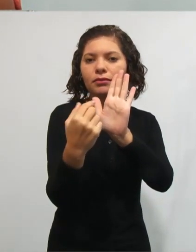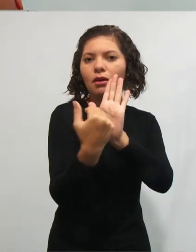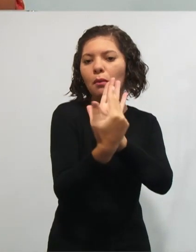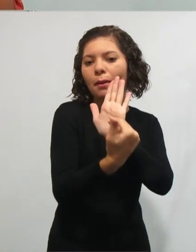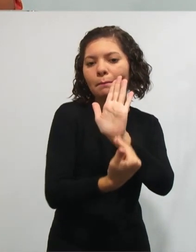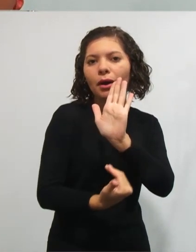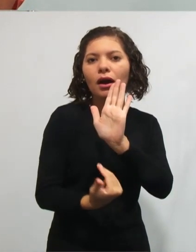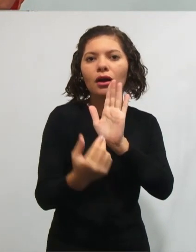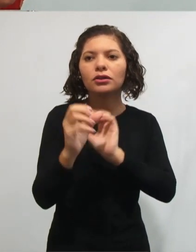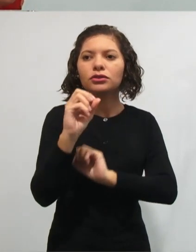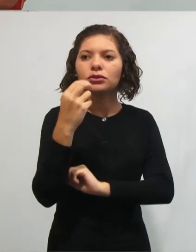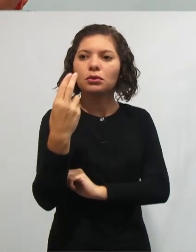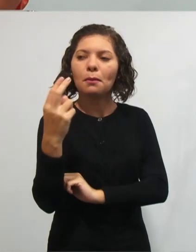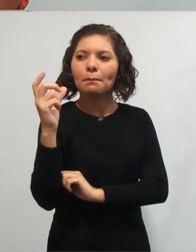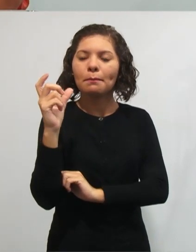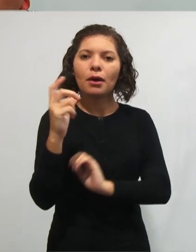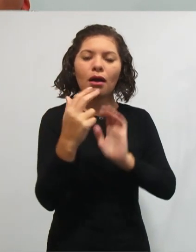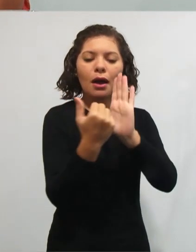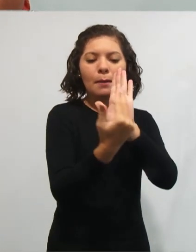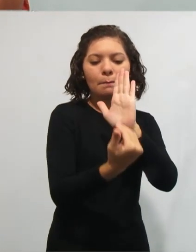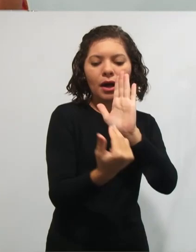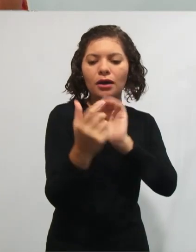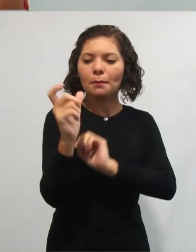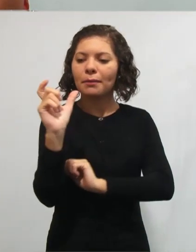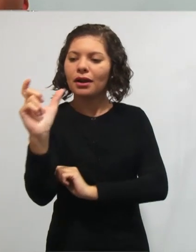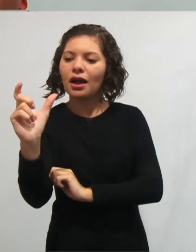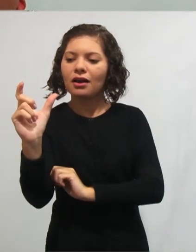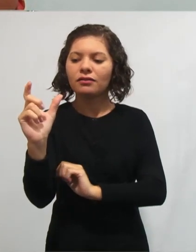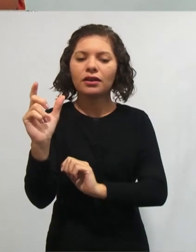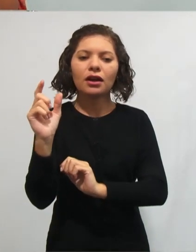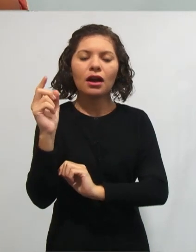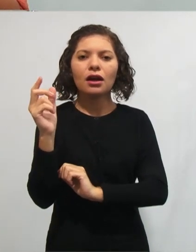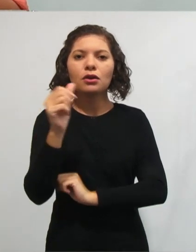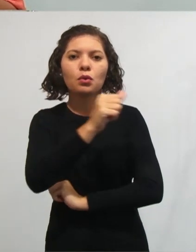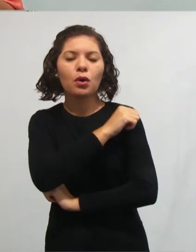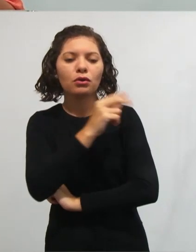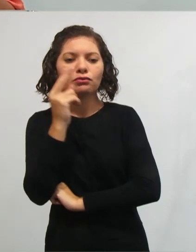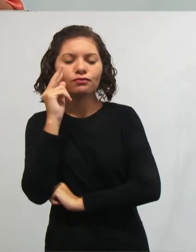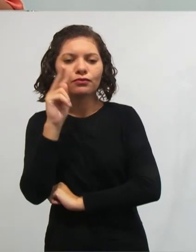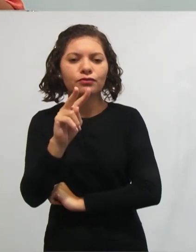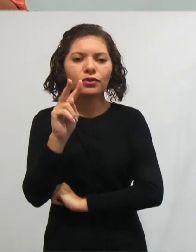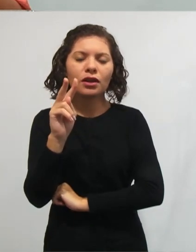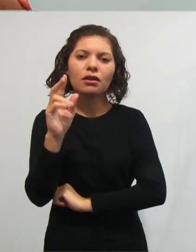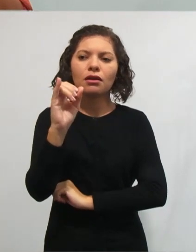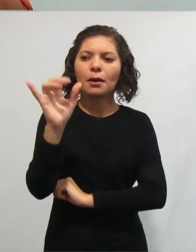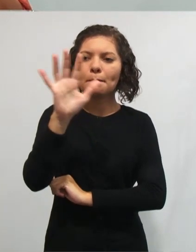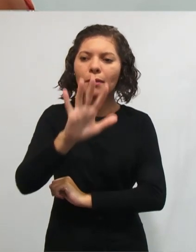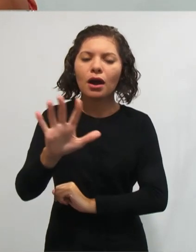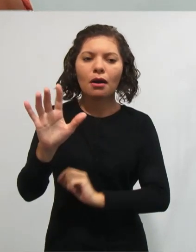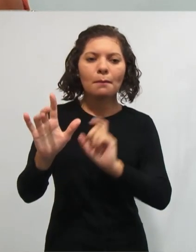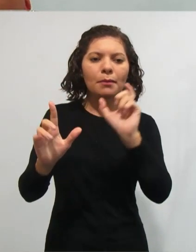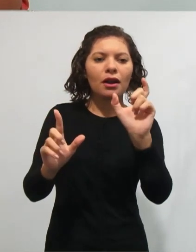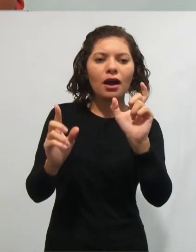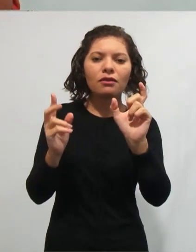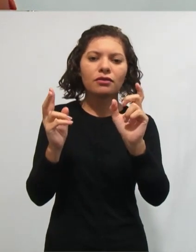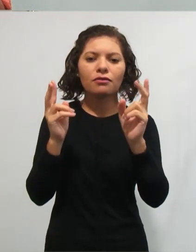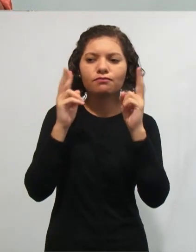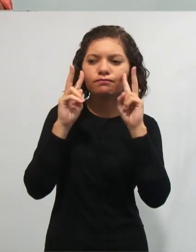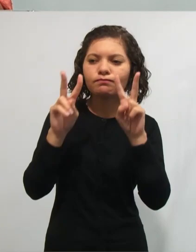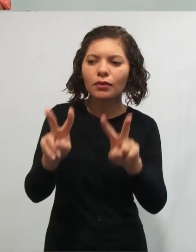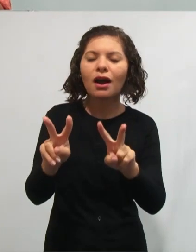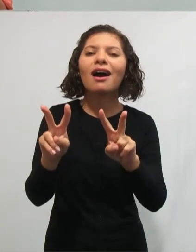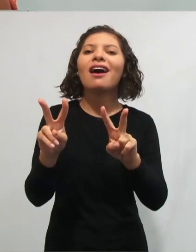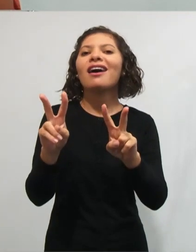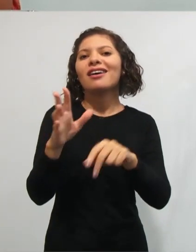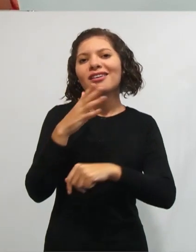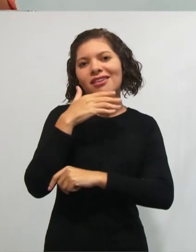aluno, então, vai correlacionar aquela imagem com aquela palavra e vai criar textos que vão necessitar